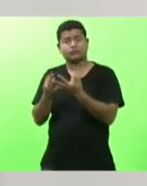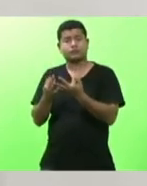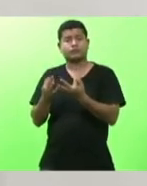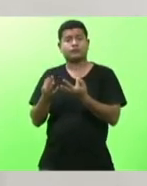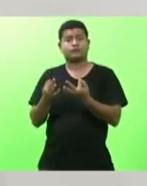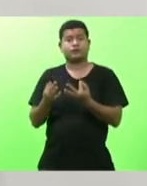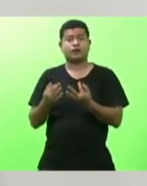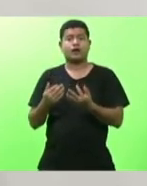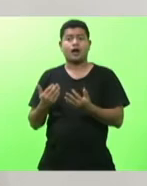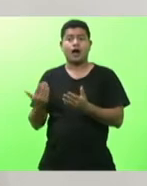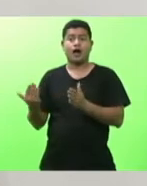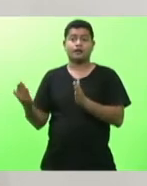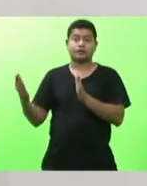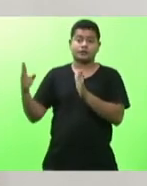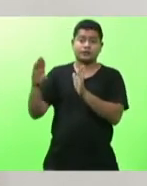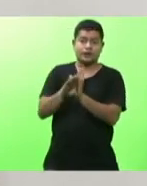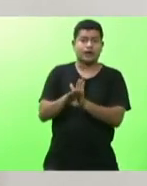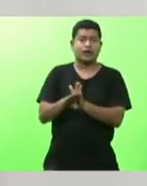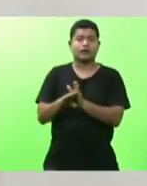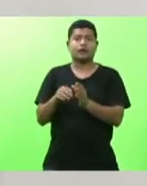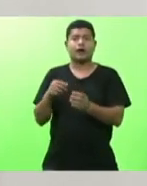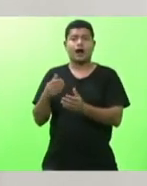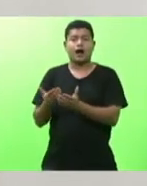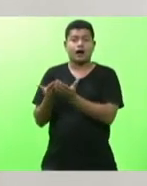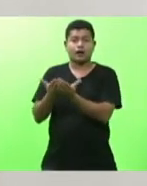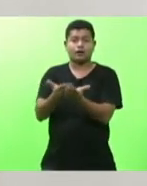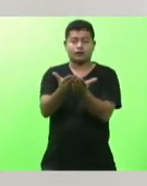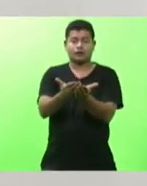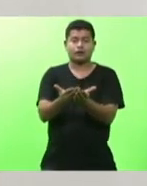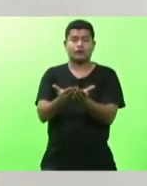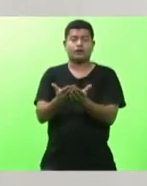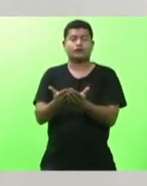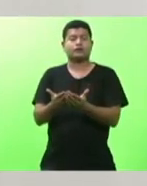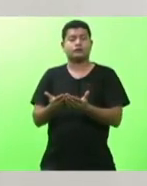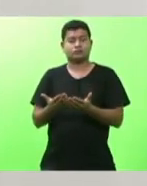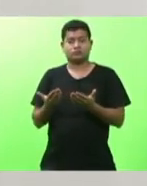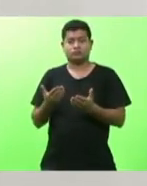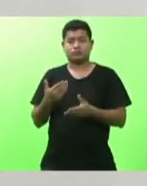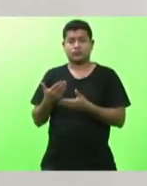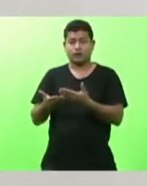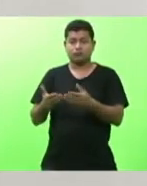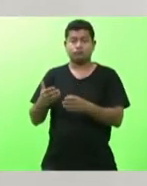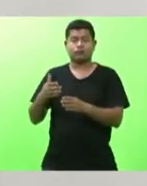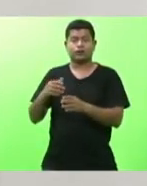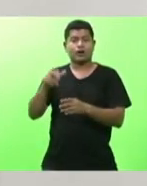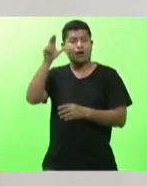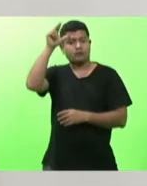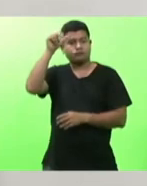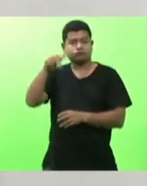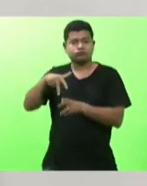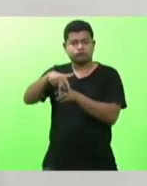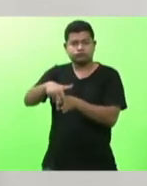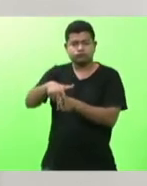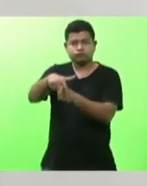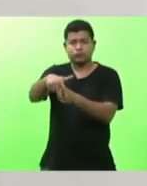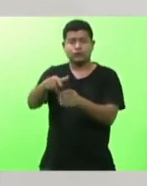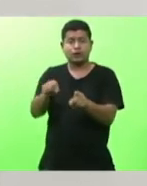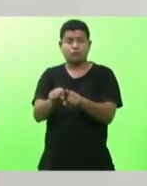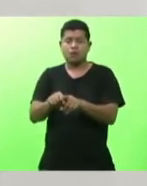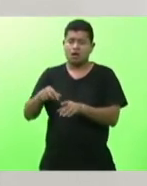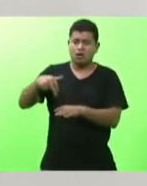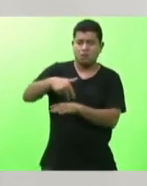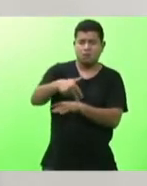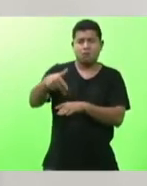navio andaram de barco de carro de boi em lombo de mula e a pé embrenhados no mato para